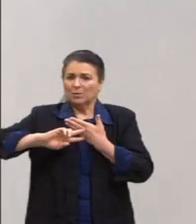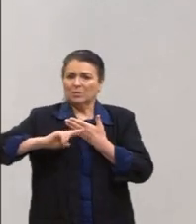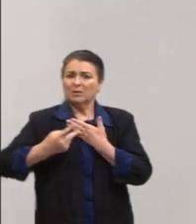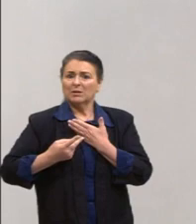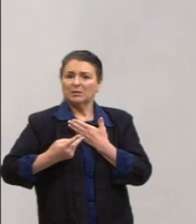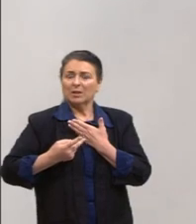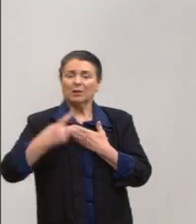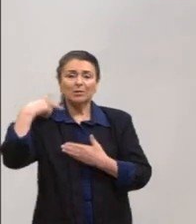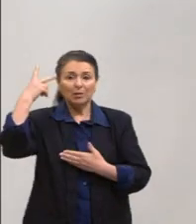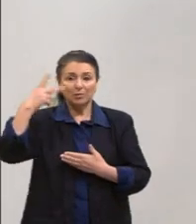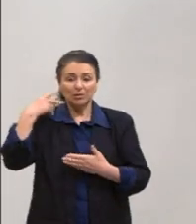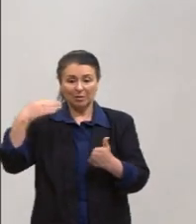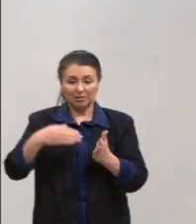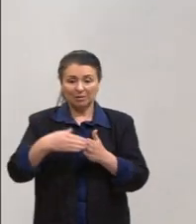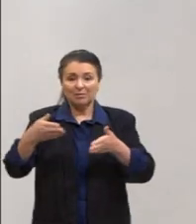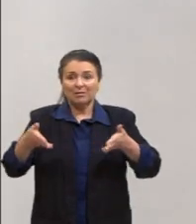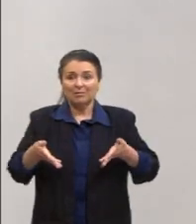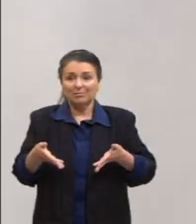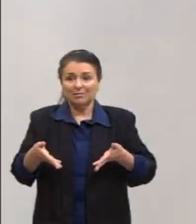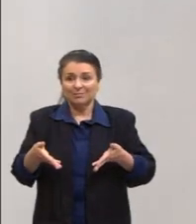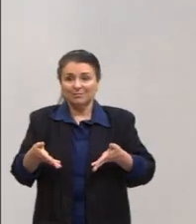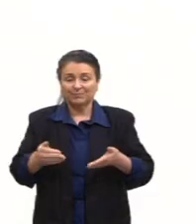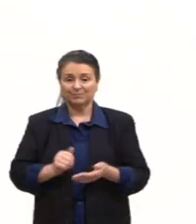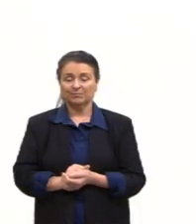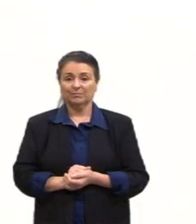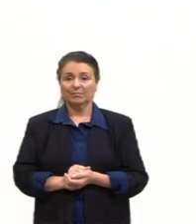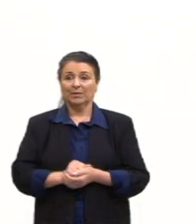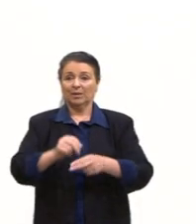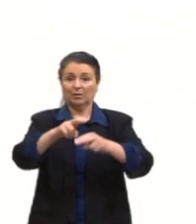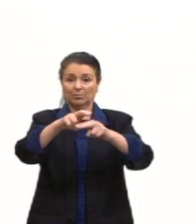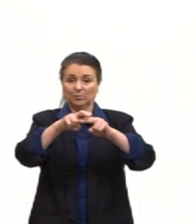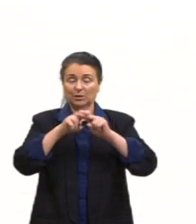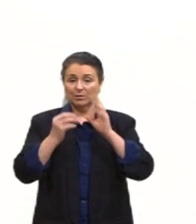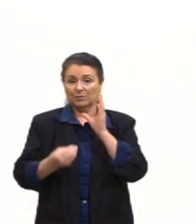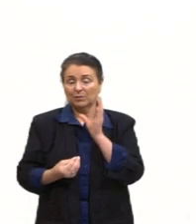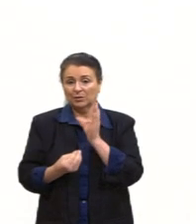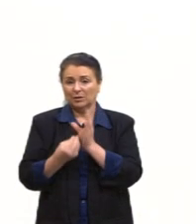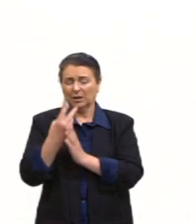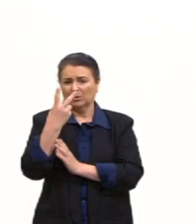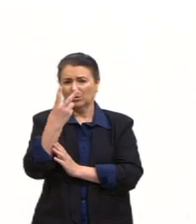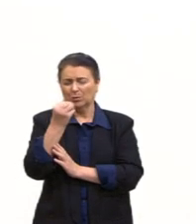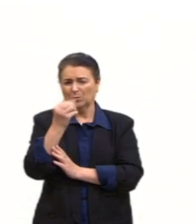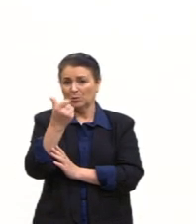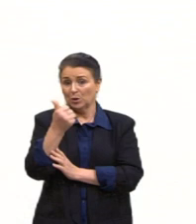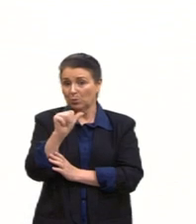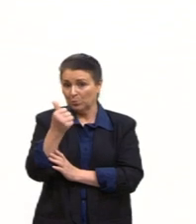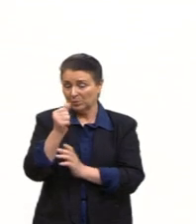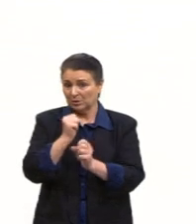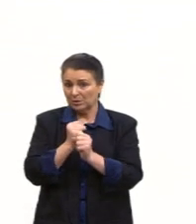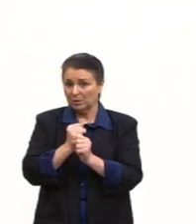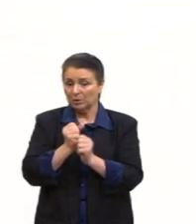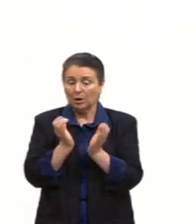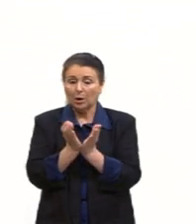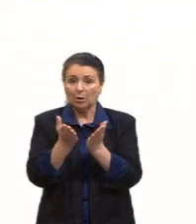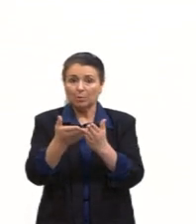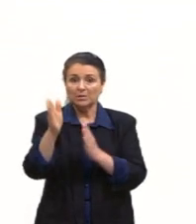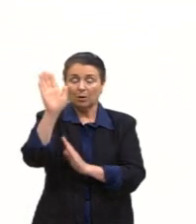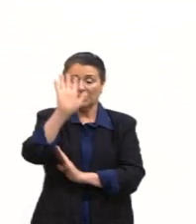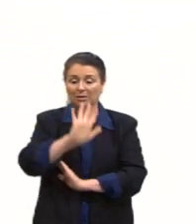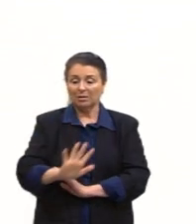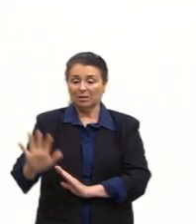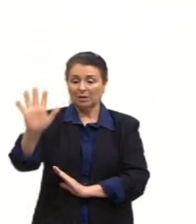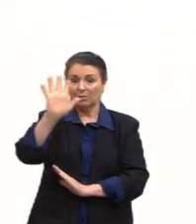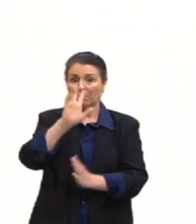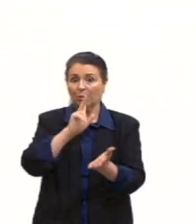ainda hoje. E, por isso, foi criada, em 2011, a Comissão Nacional da